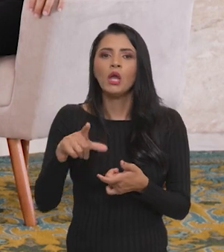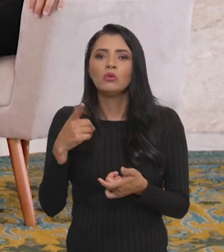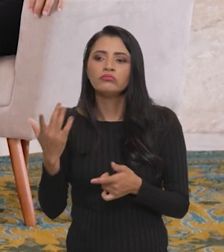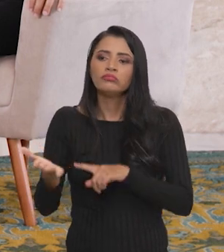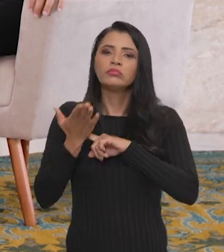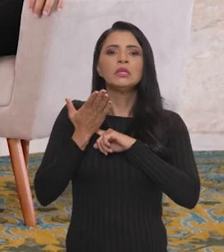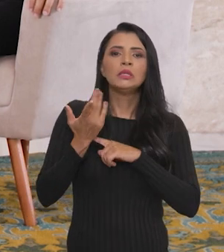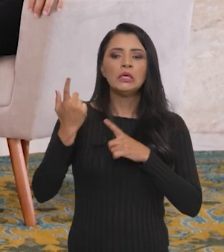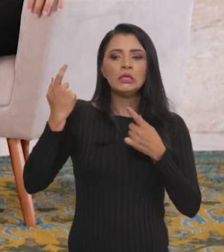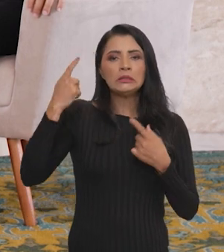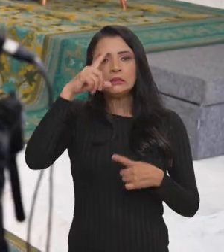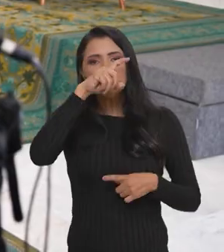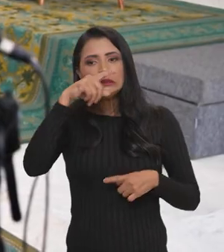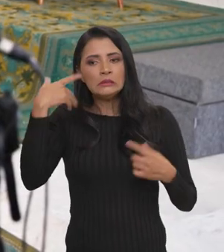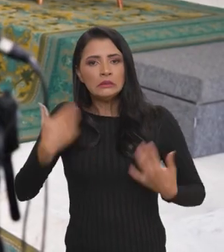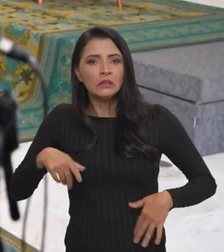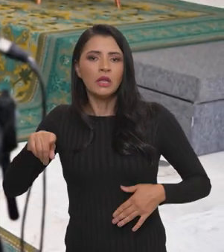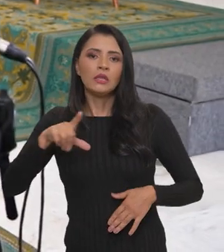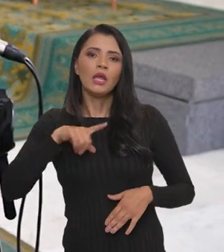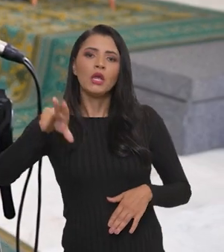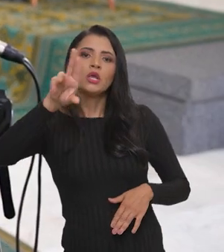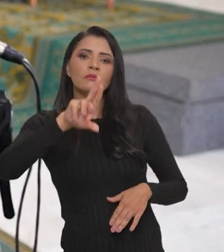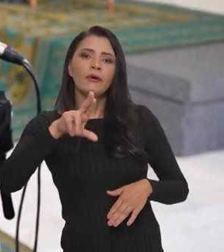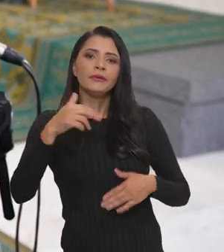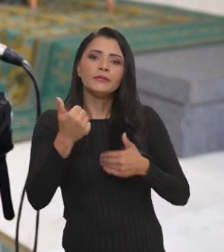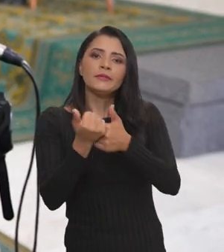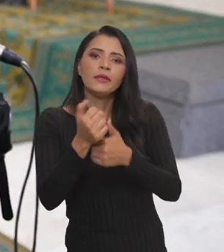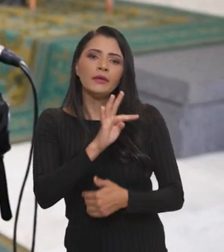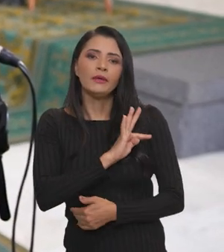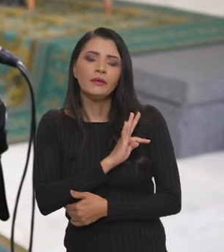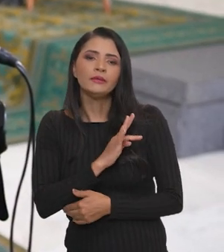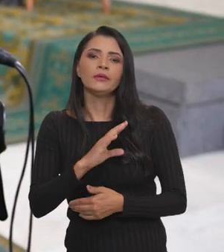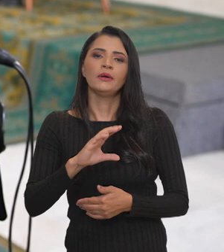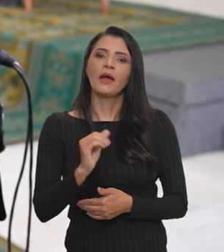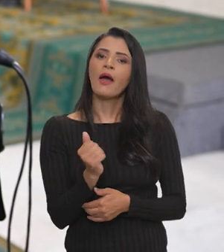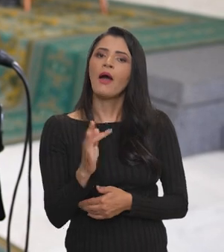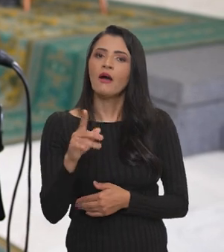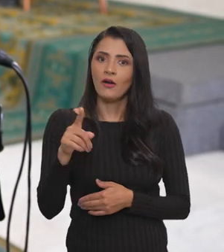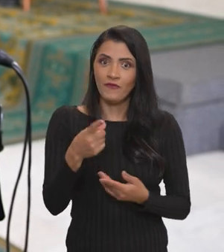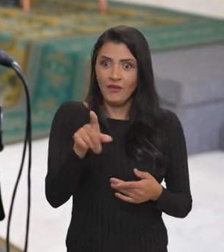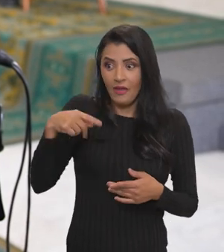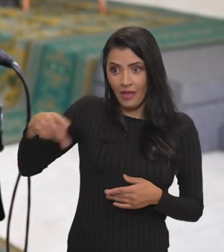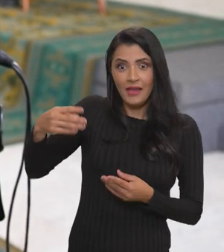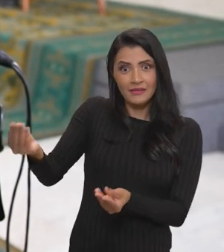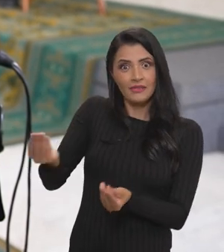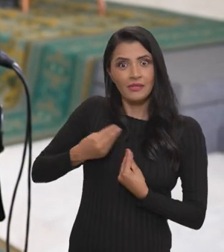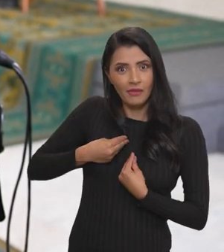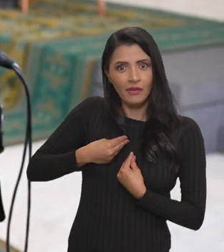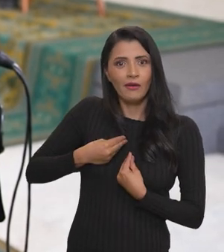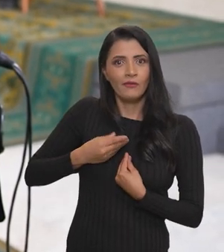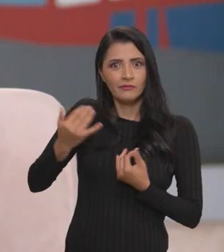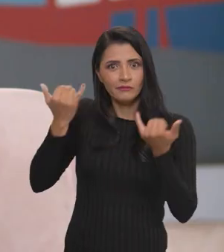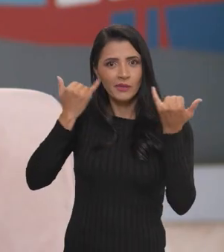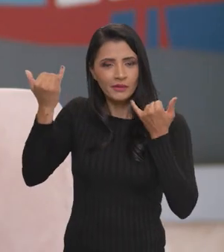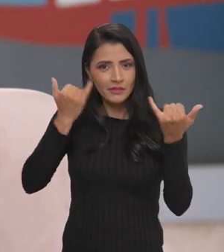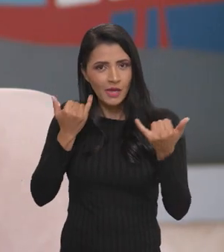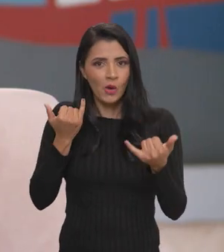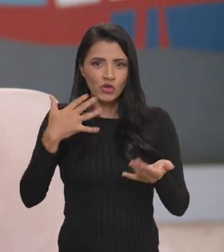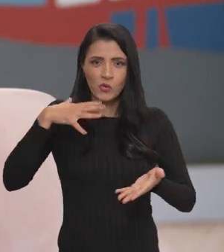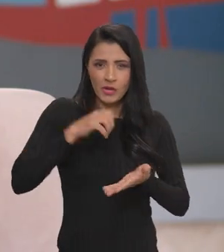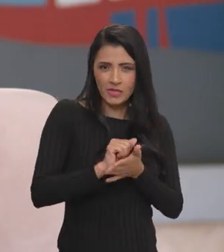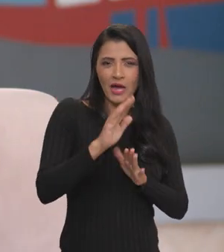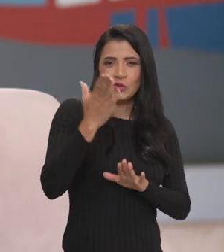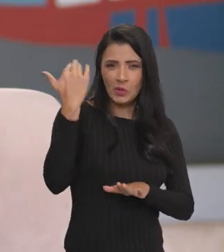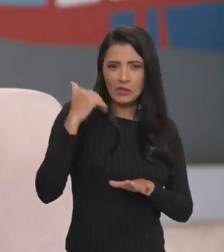trazer uma determinada dificuldade que eles têm na aplicação da assistência técnica ou do CAF. Foram eles que nos trouxeram. A gente tinha um cadastro da agricultura